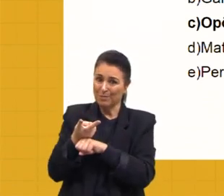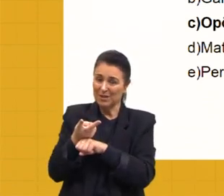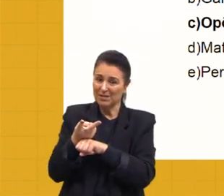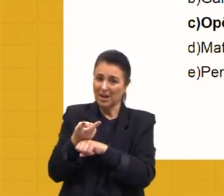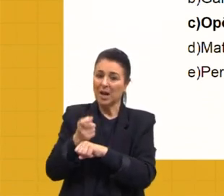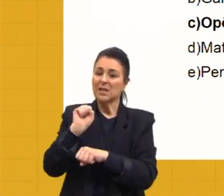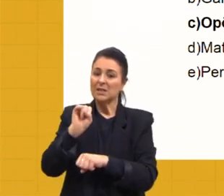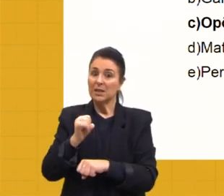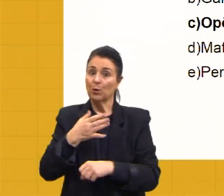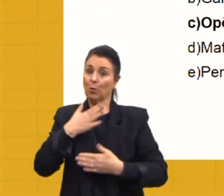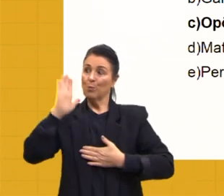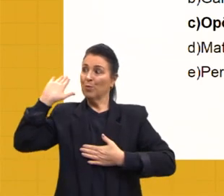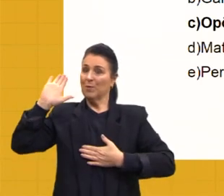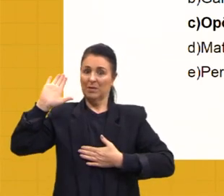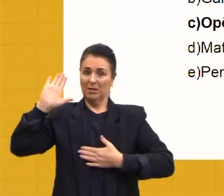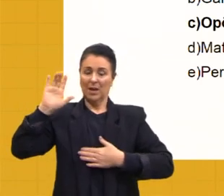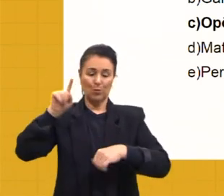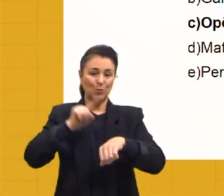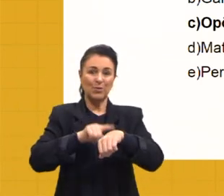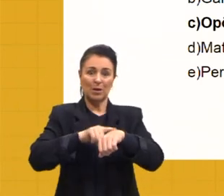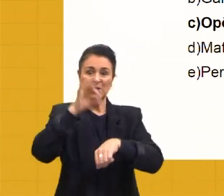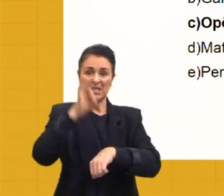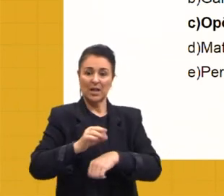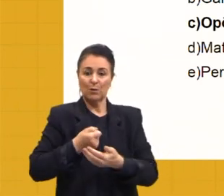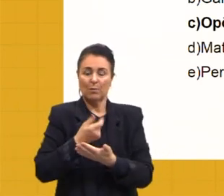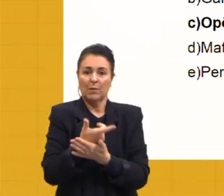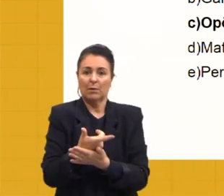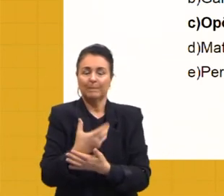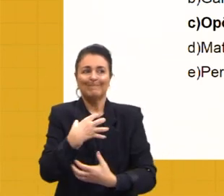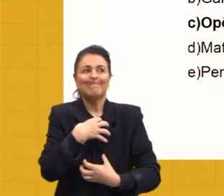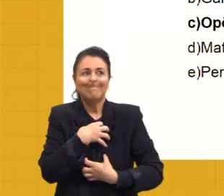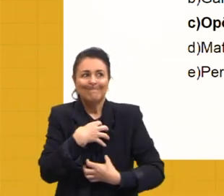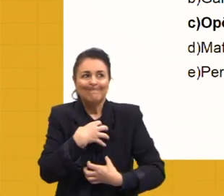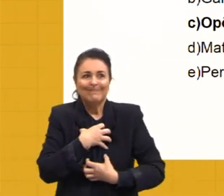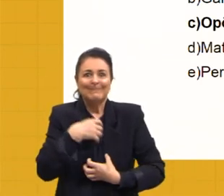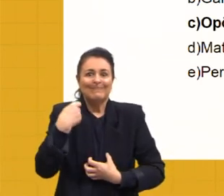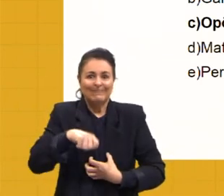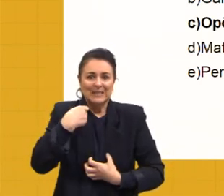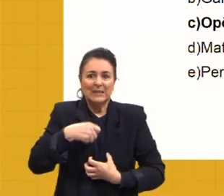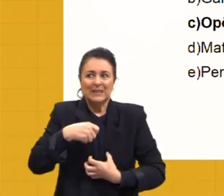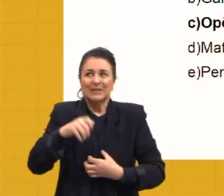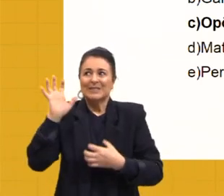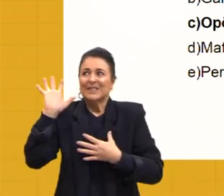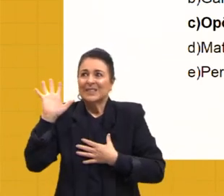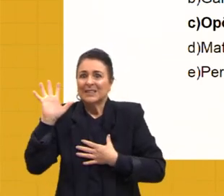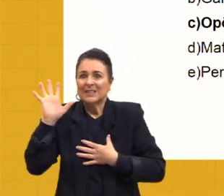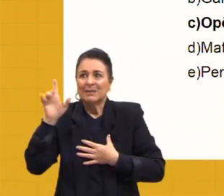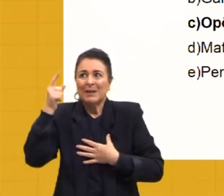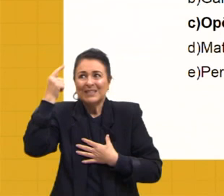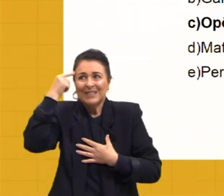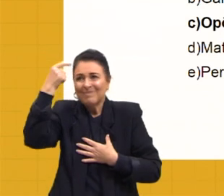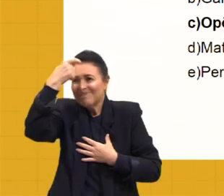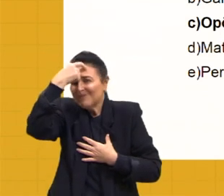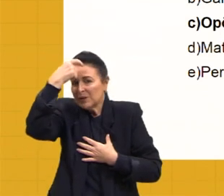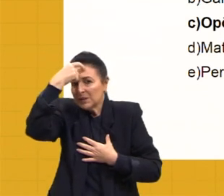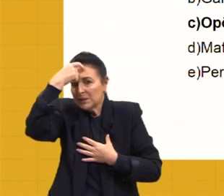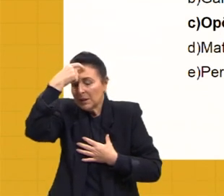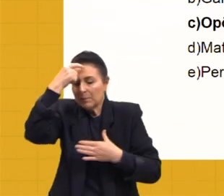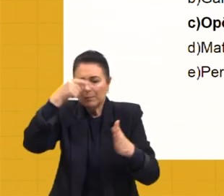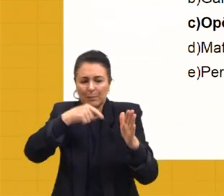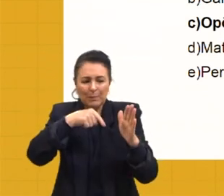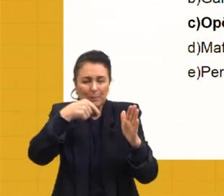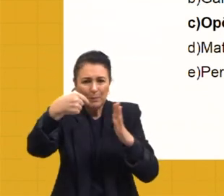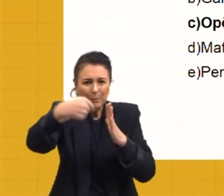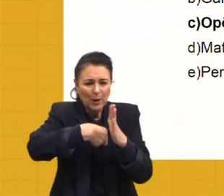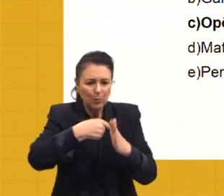firmemente pagar em prazo determinado. Sente a tentação de fazer a promessa, mas tem ainda consciência bastante para perguntar a si